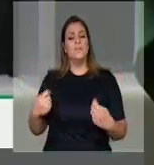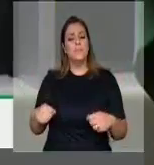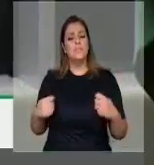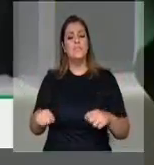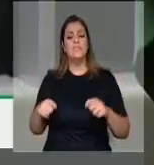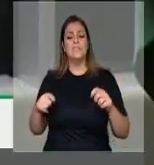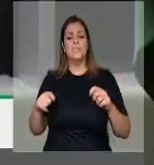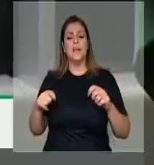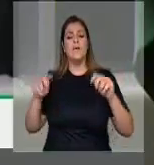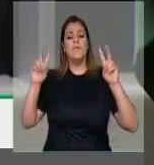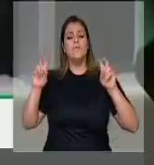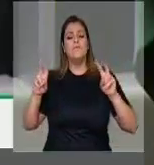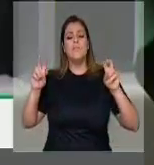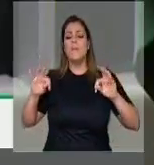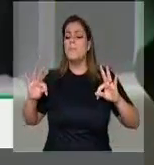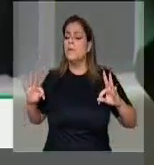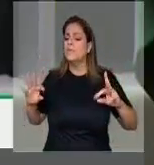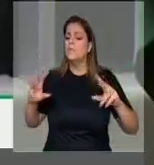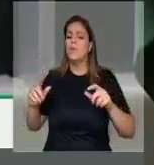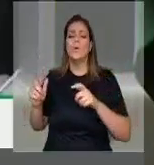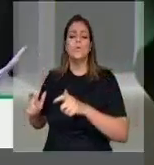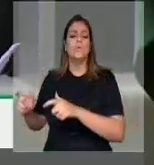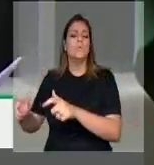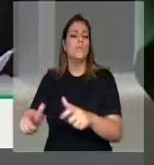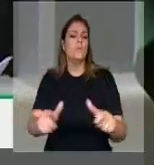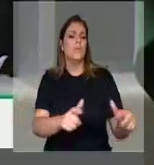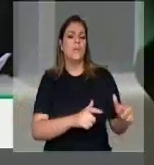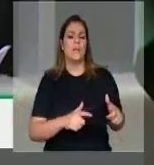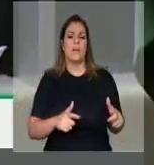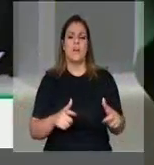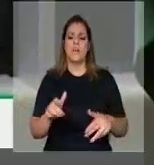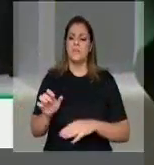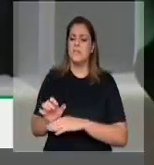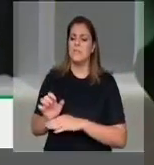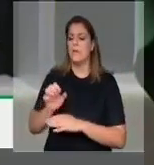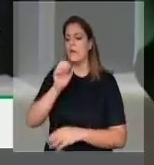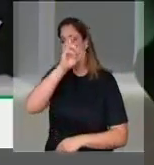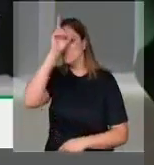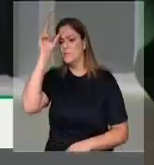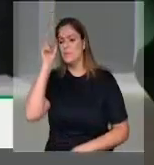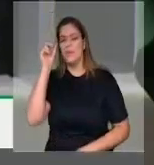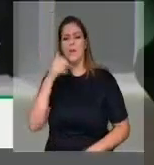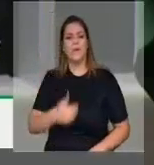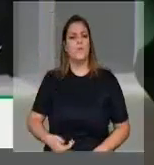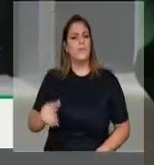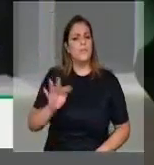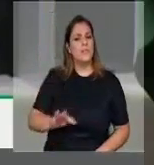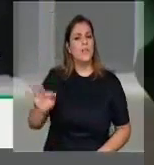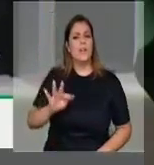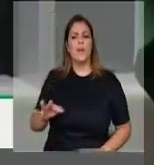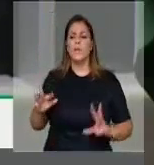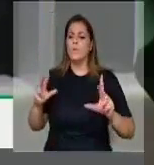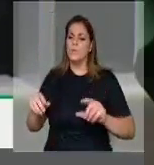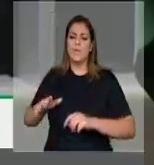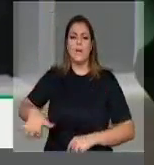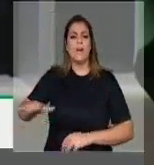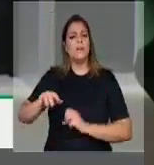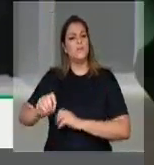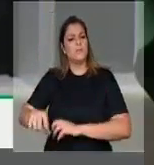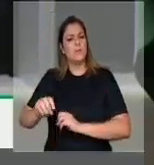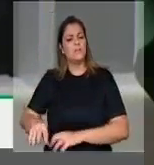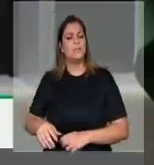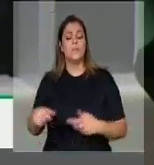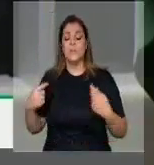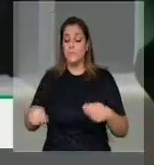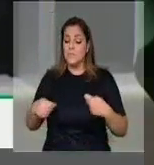todos os níveis de ensino nos planos nacional, estadual e municipal de educação, para formarmos uma